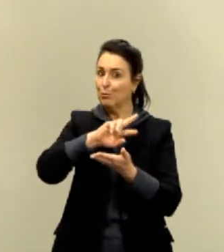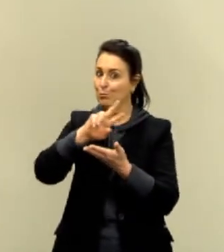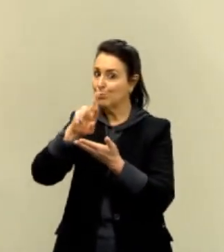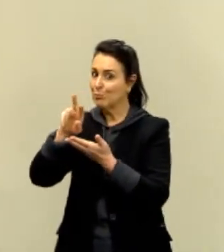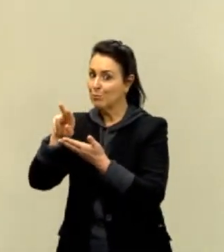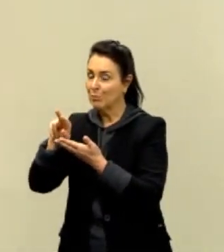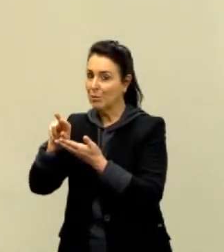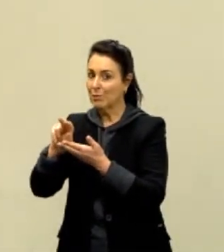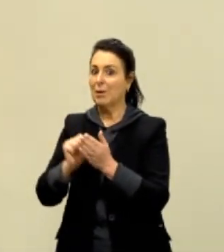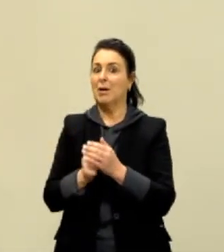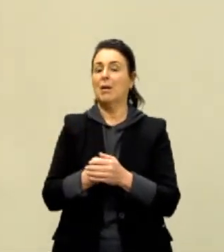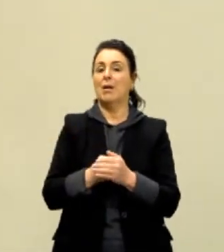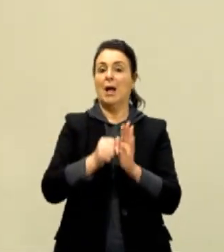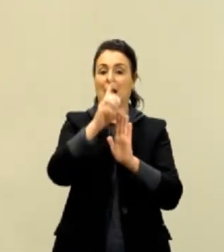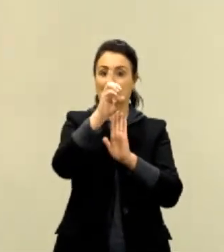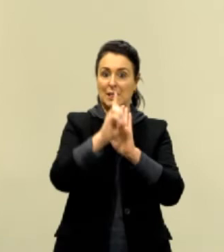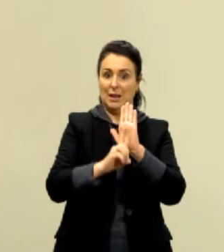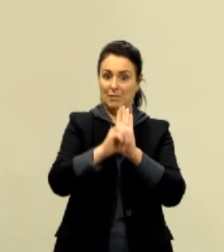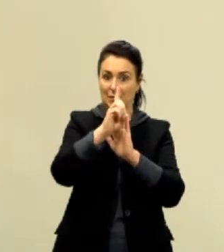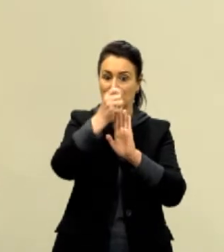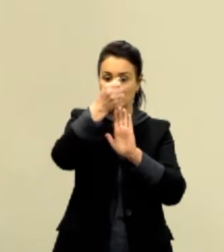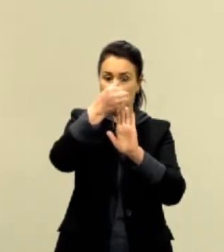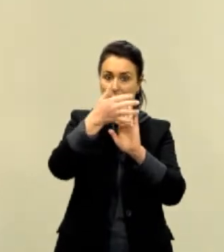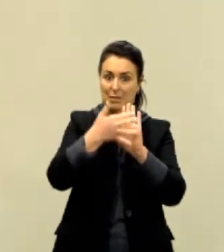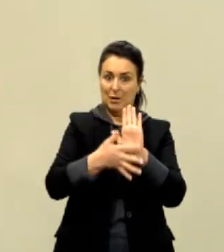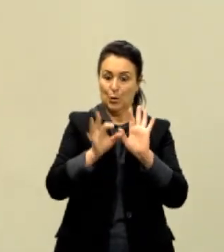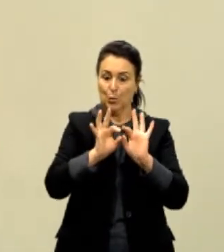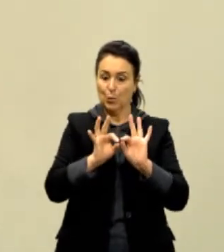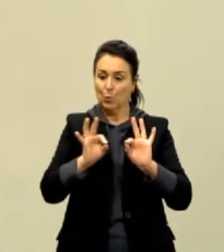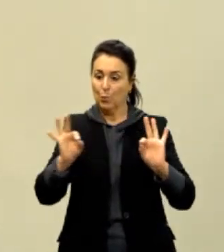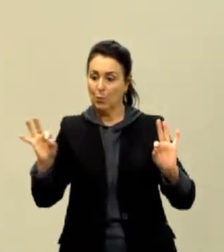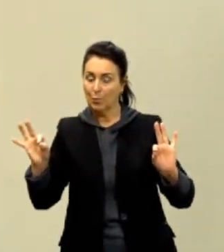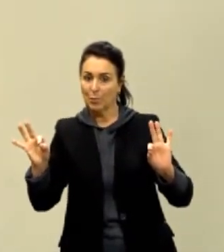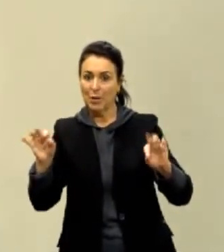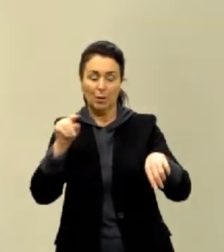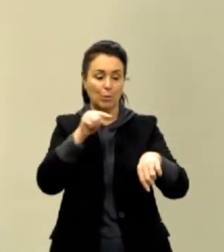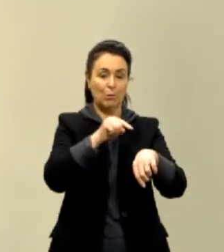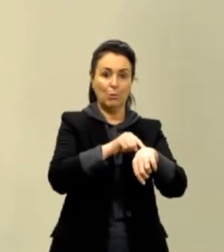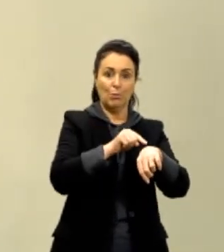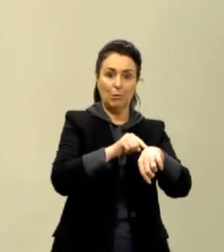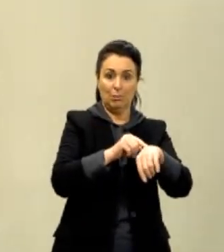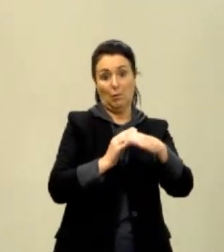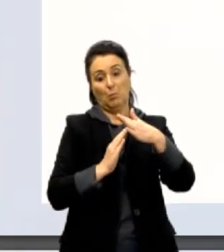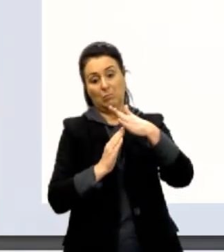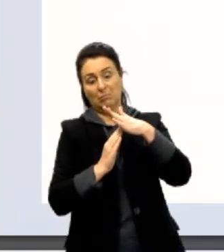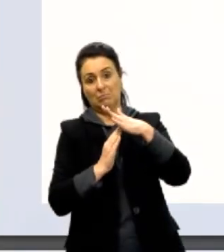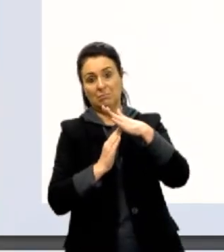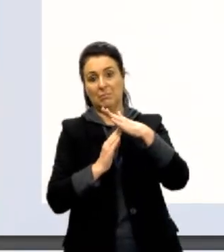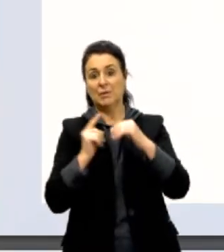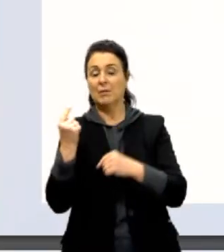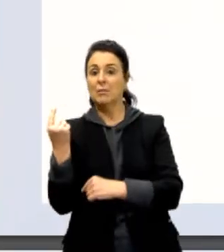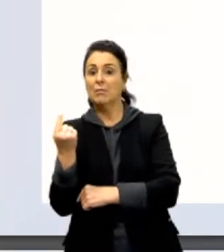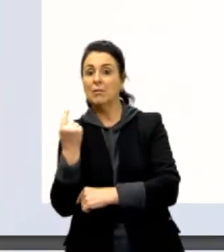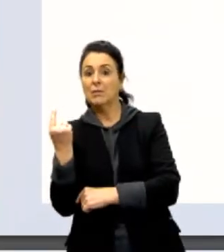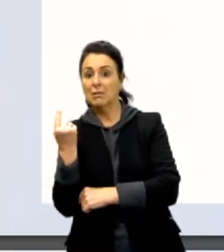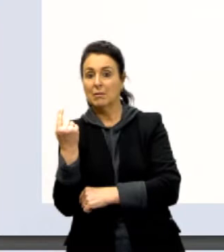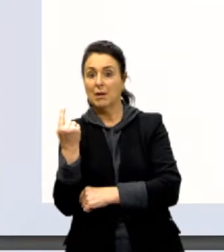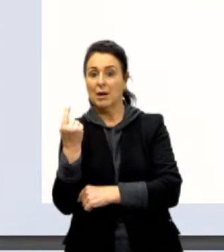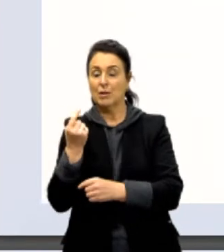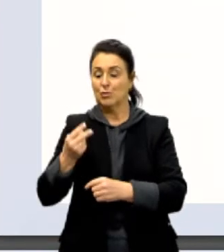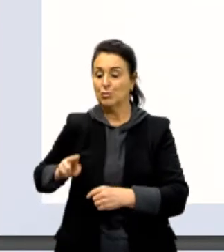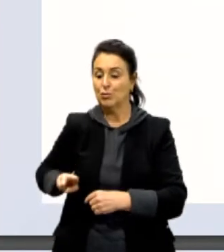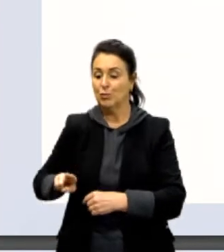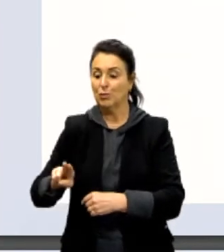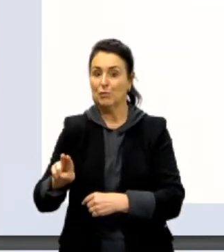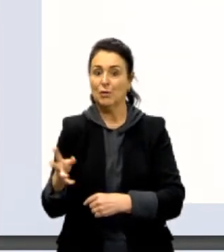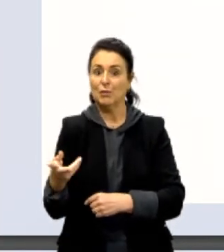ela inclui comprimento e tempo. Então, a unidade de velocidade é uma